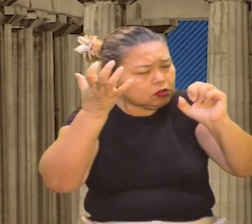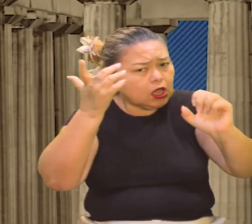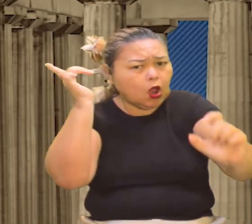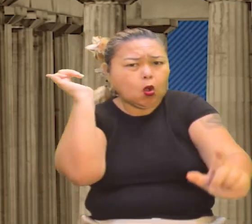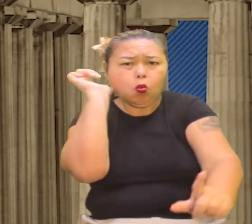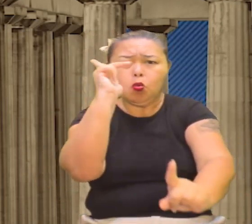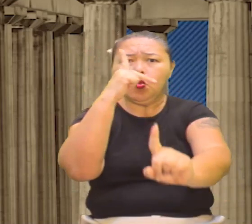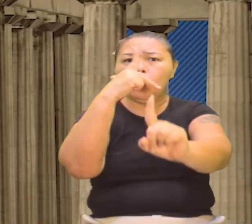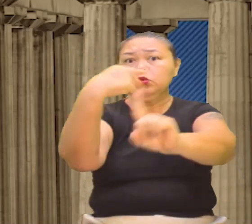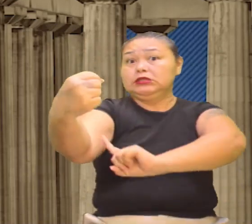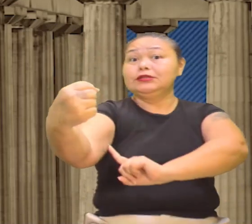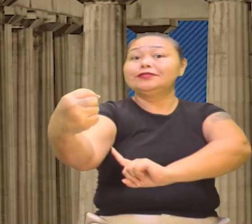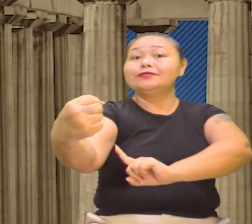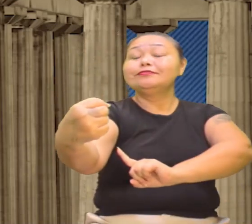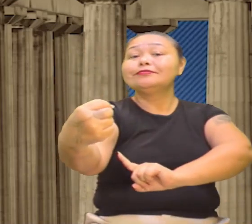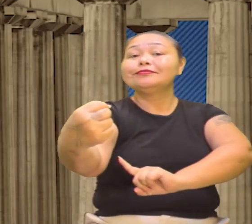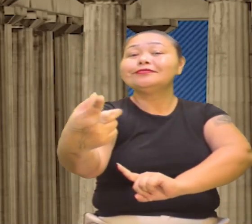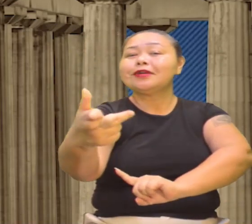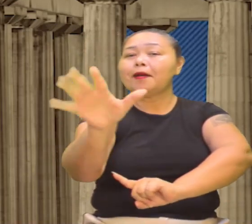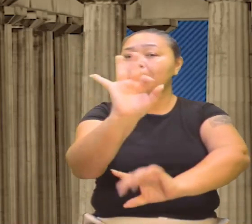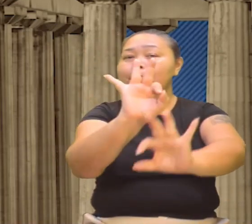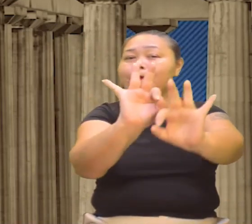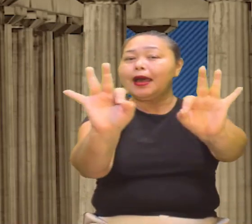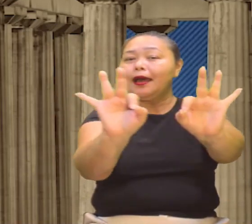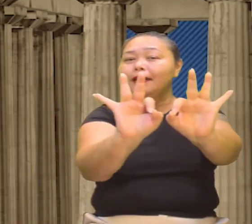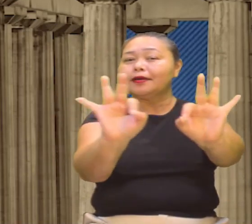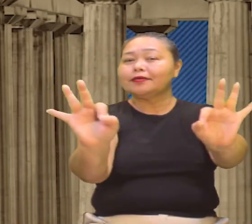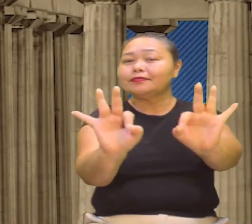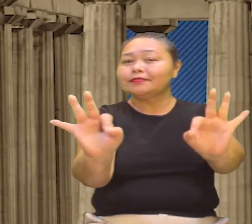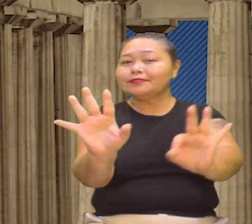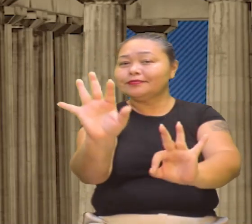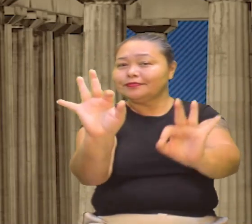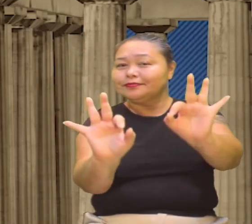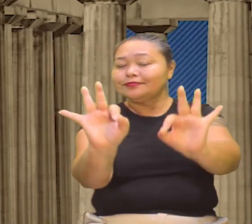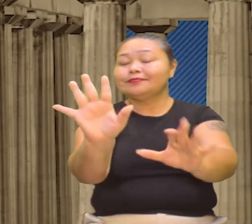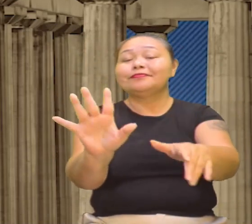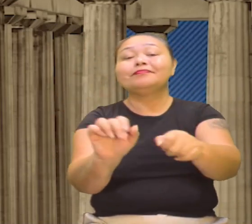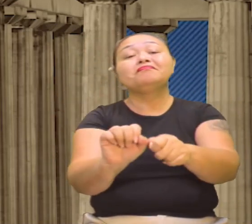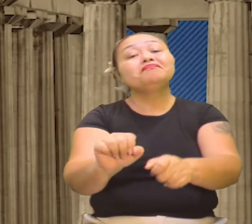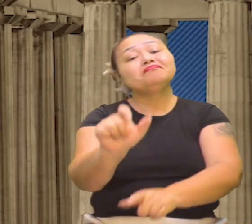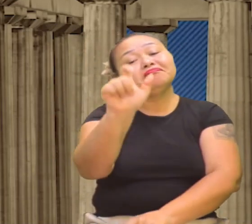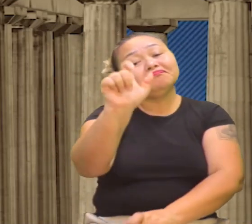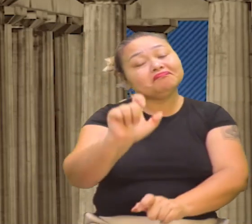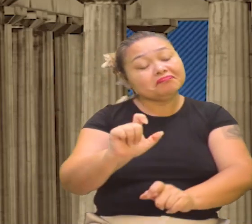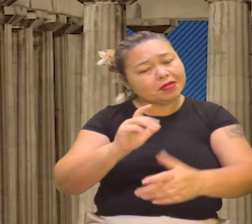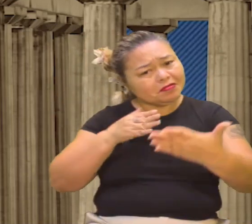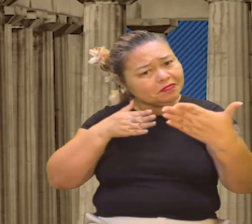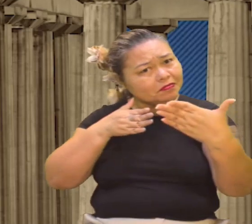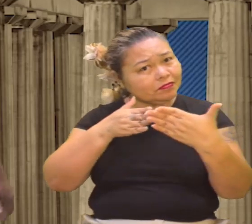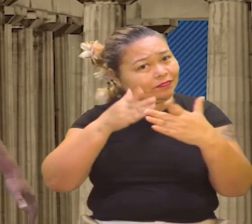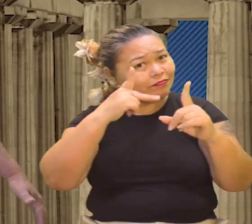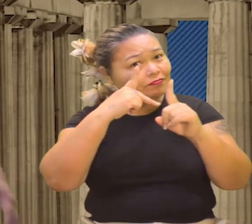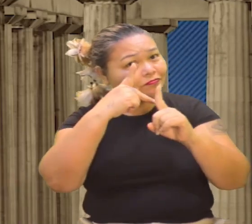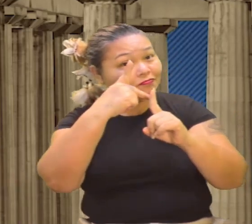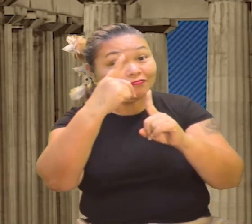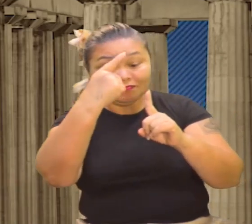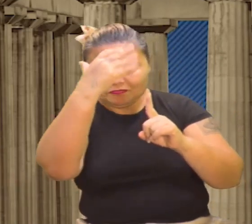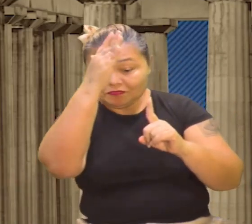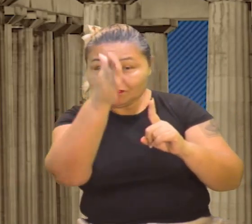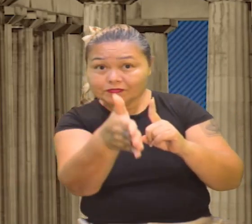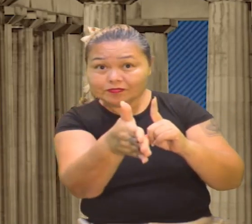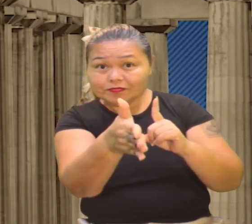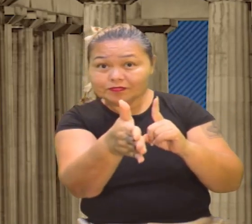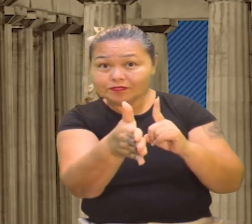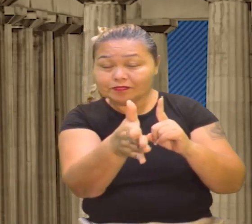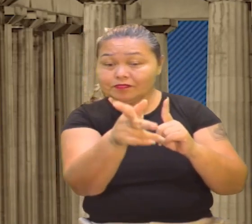Imagine só, alinhando essa frase de protágoras, o homem é a medida de todas as coisas. o homem é o centro